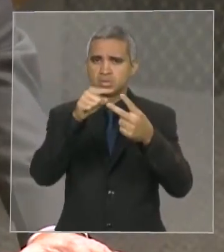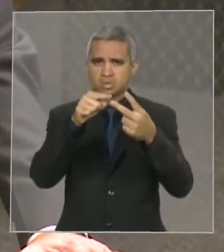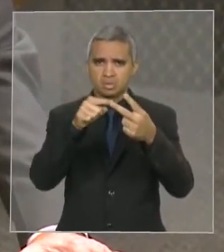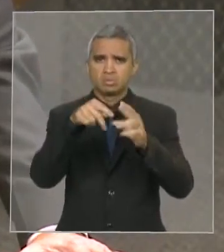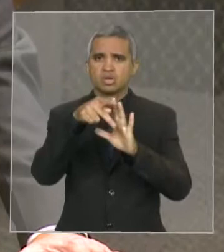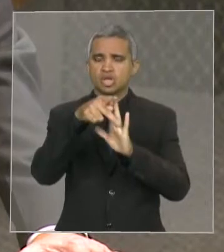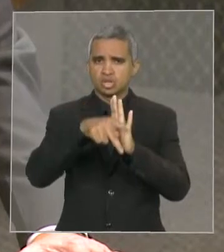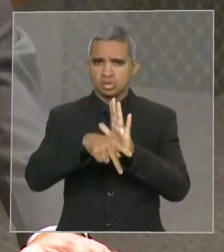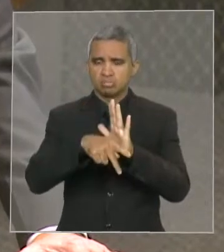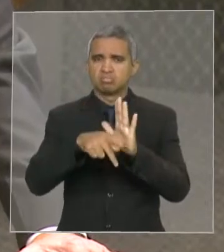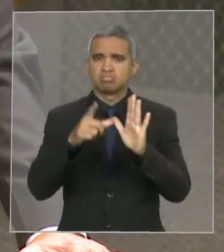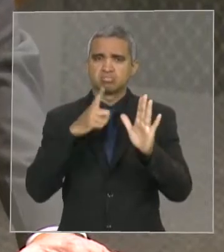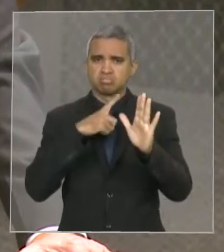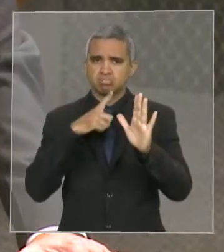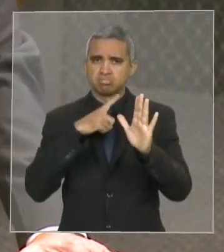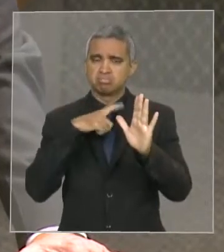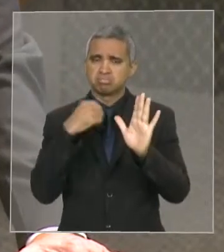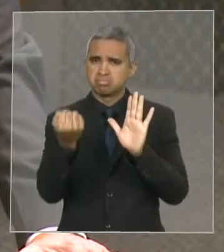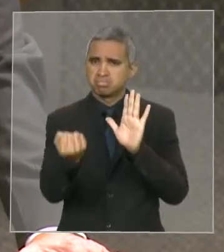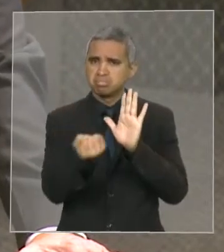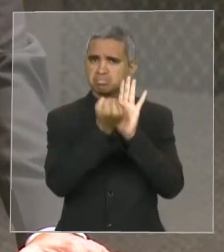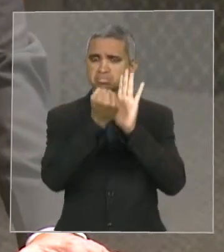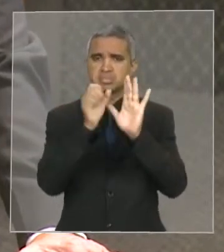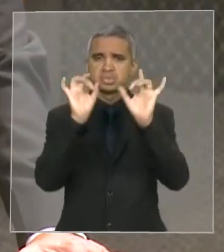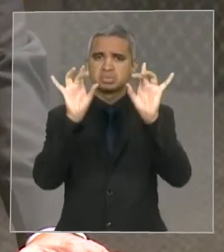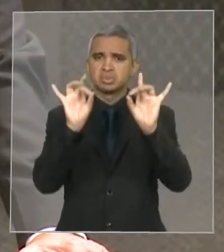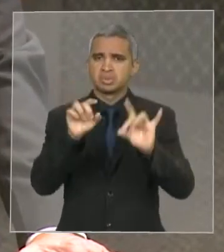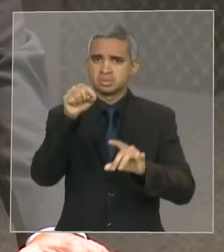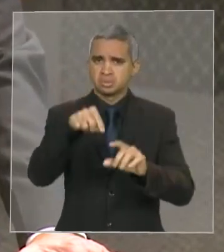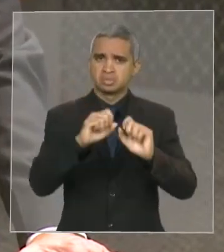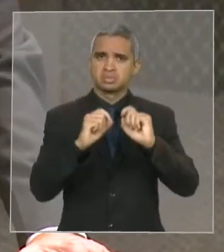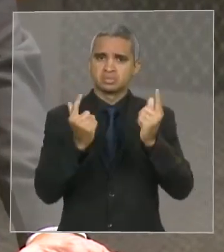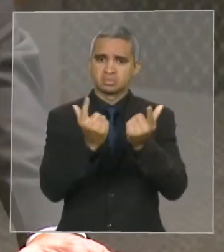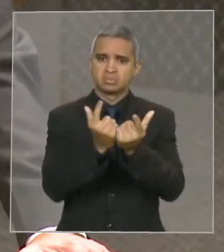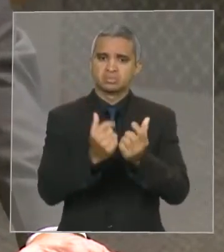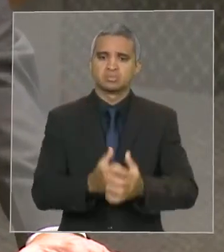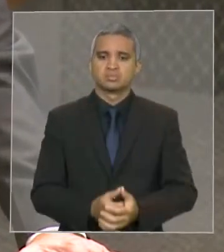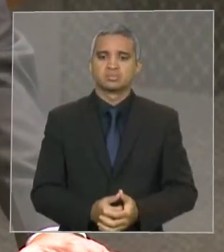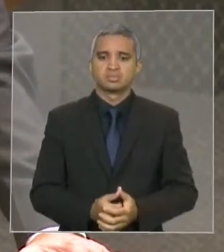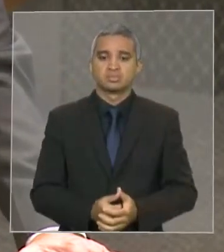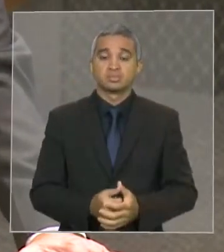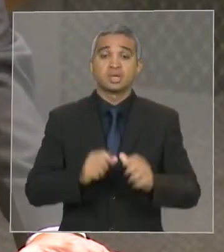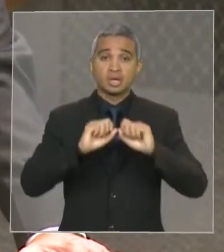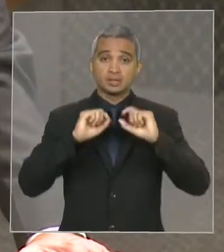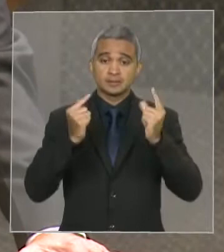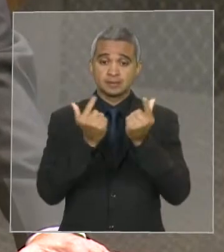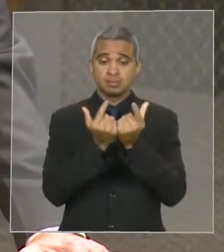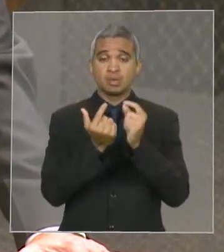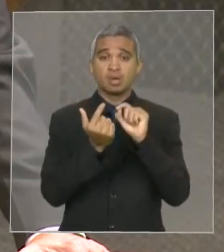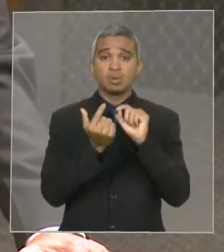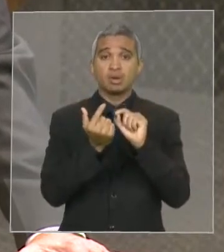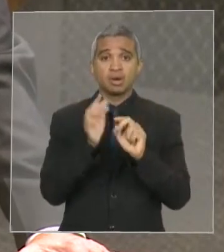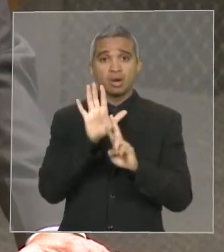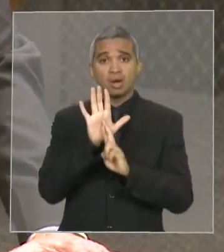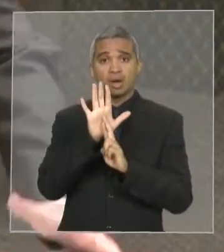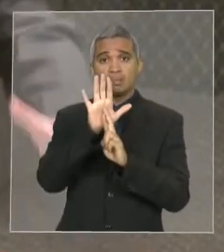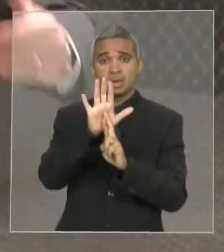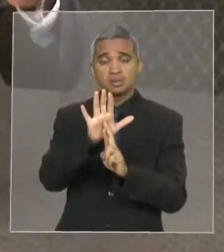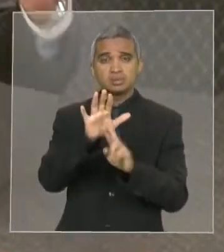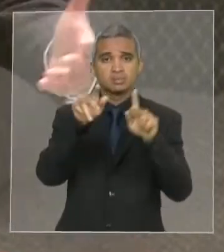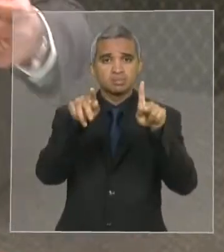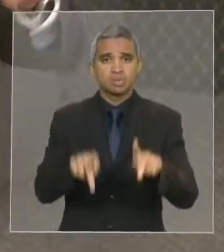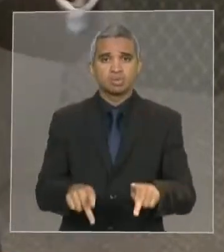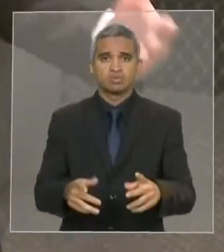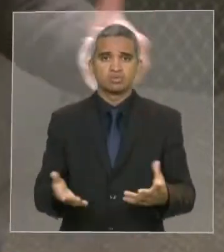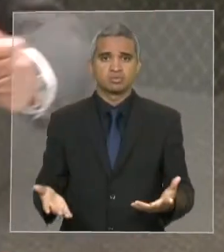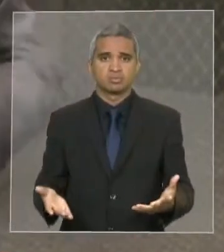para esta casa, essa casa que representa a população, nós